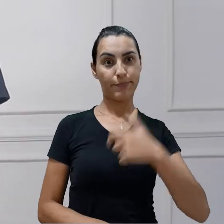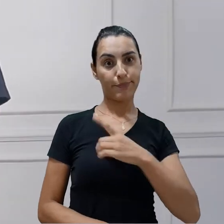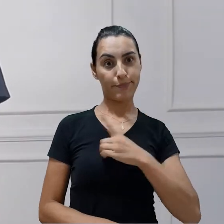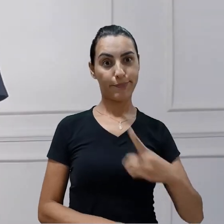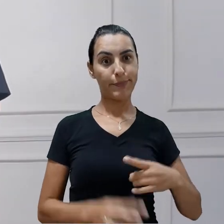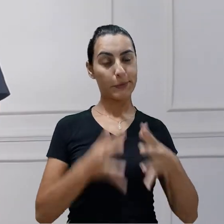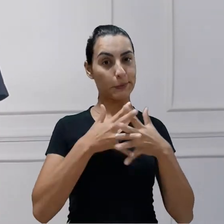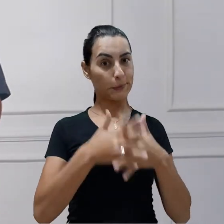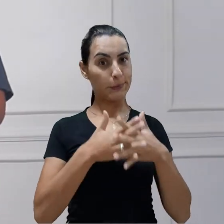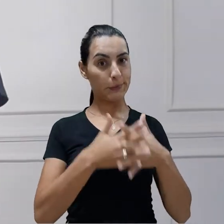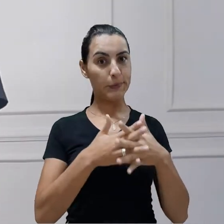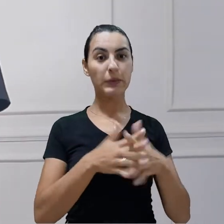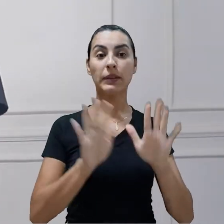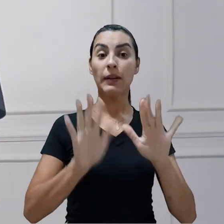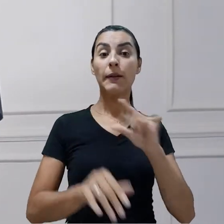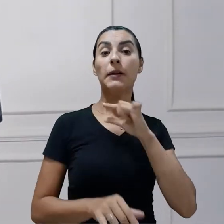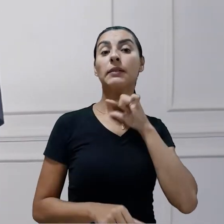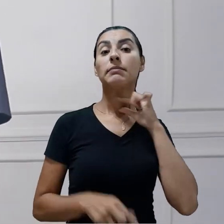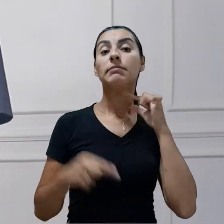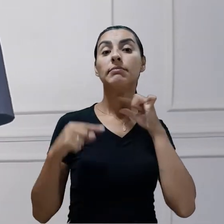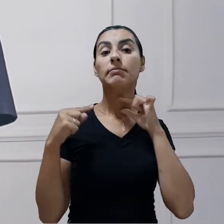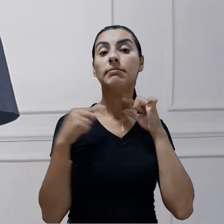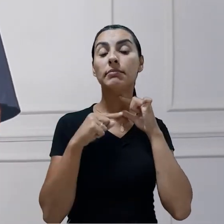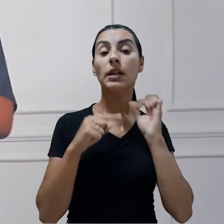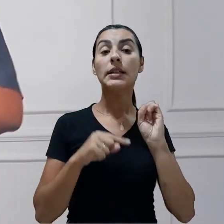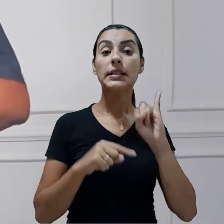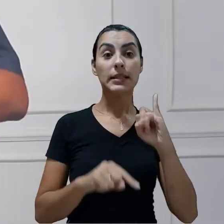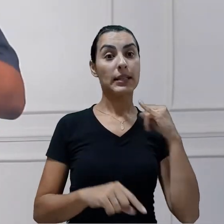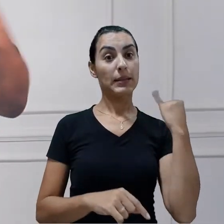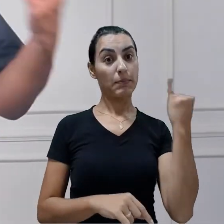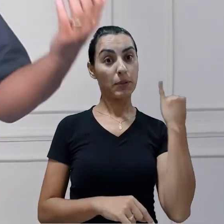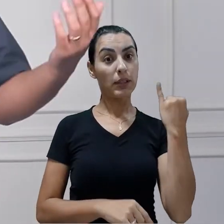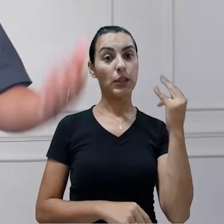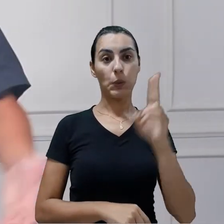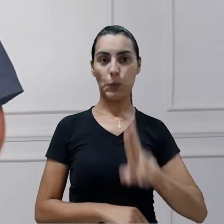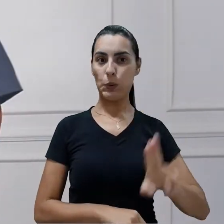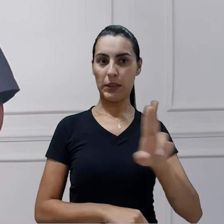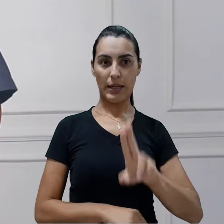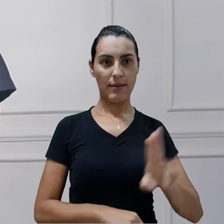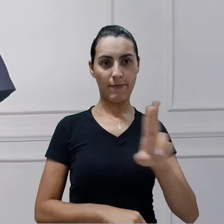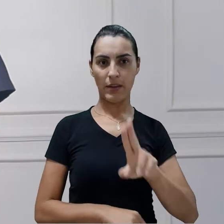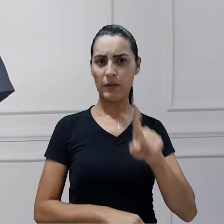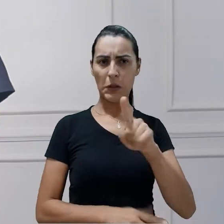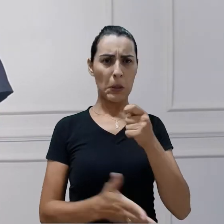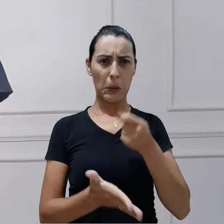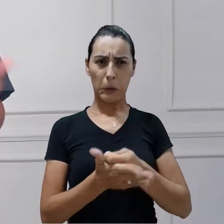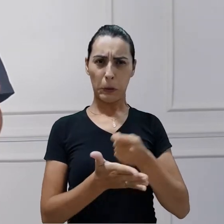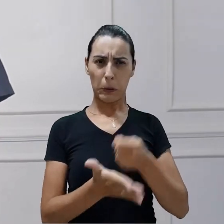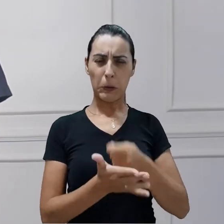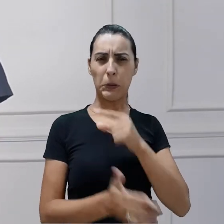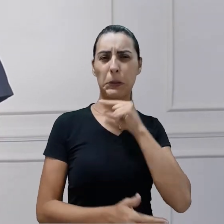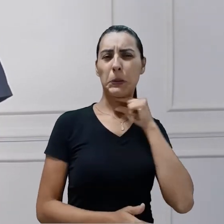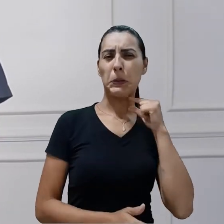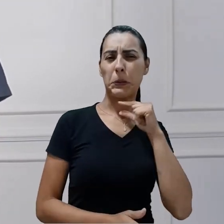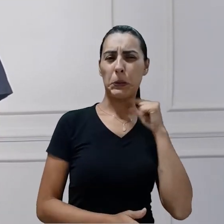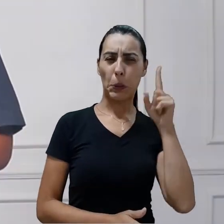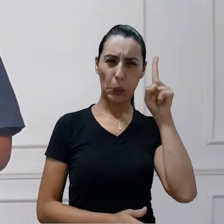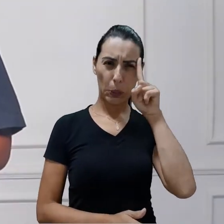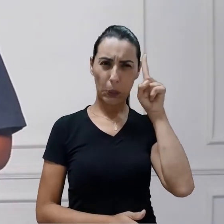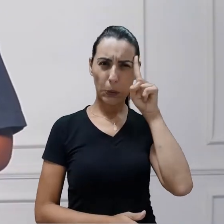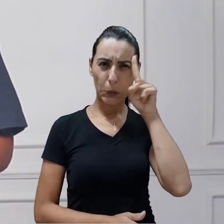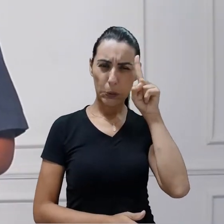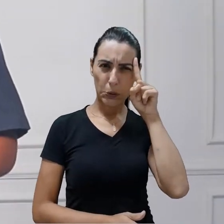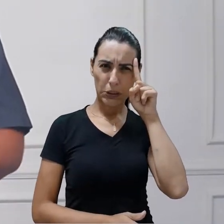utilize o clérgima quando for necessário. Você não é obrigado a utilizar o clérgima todos os dias.